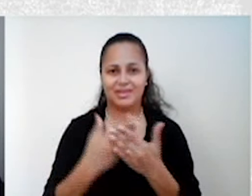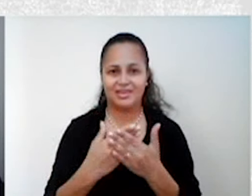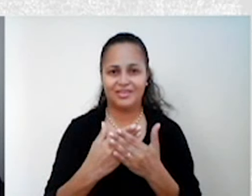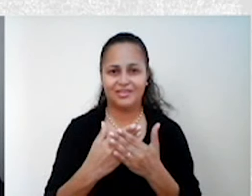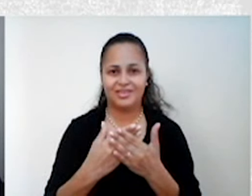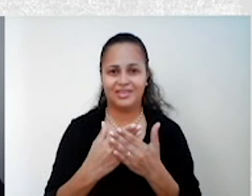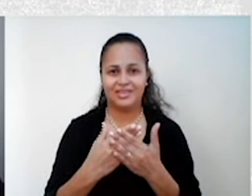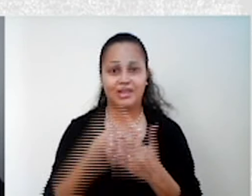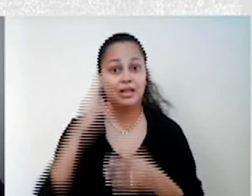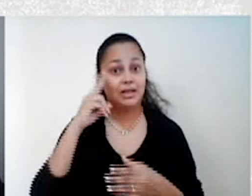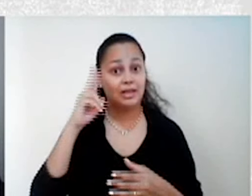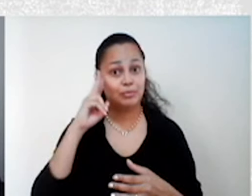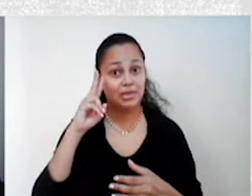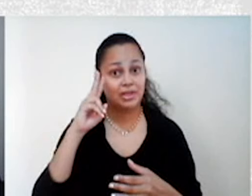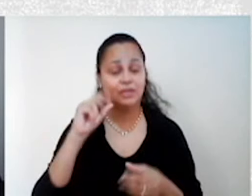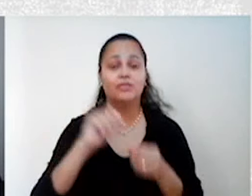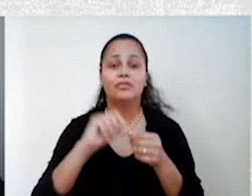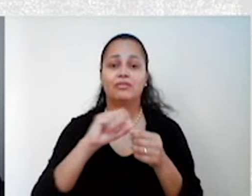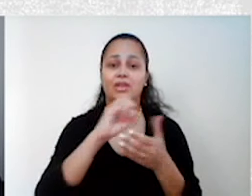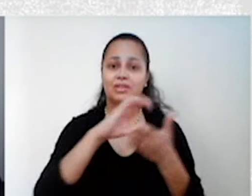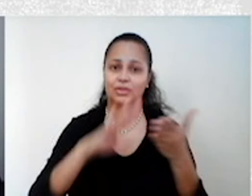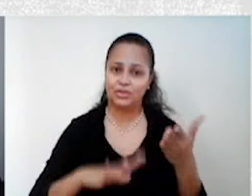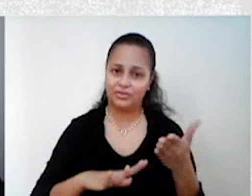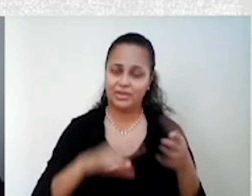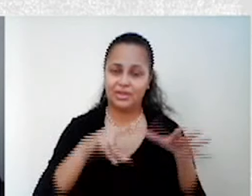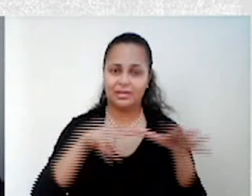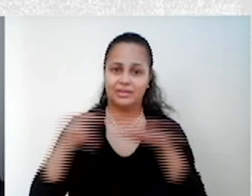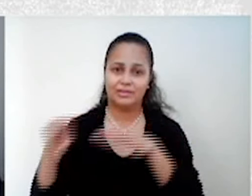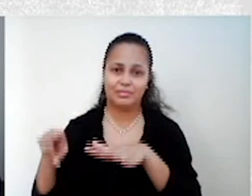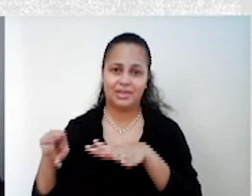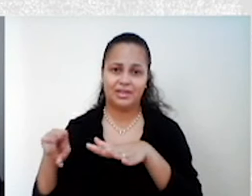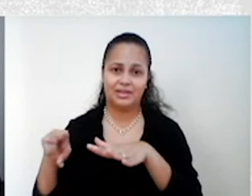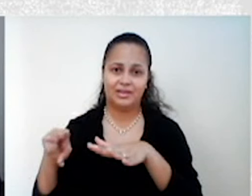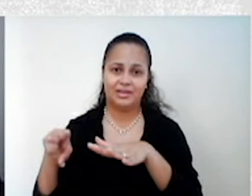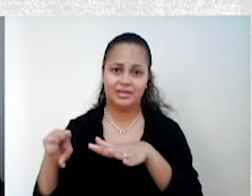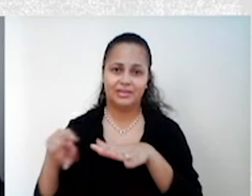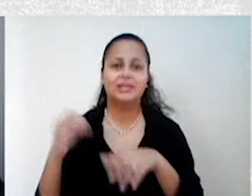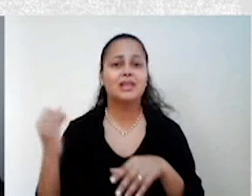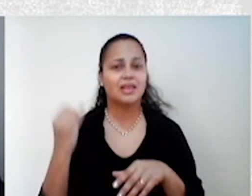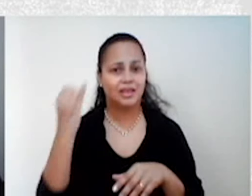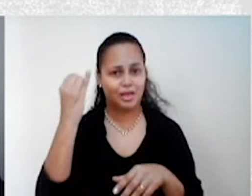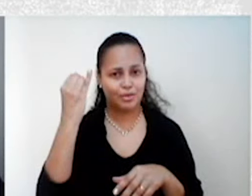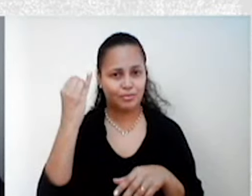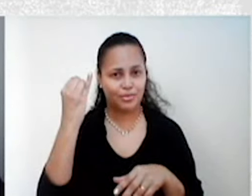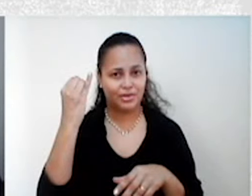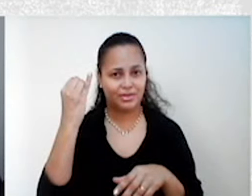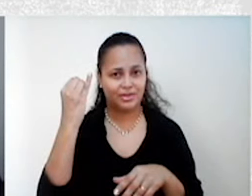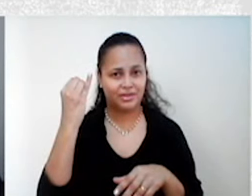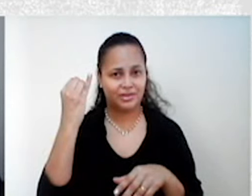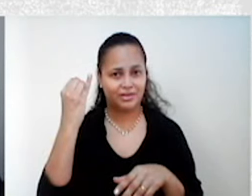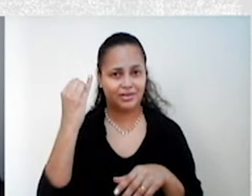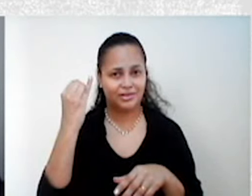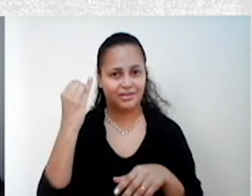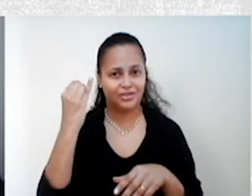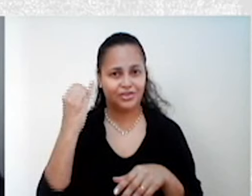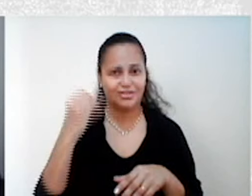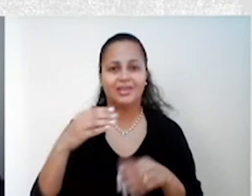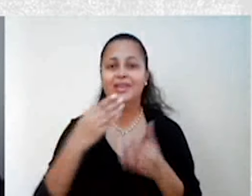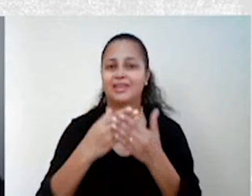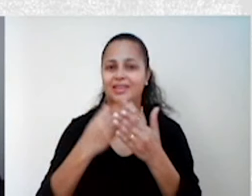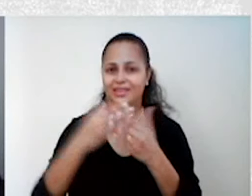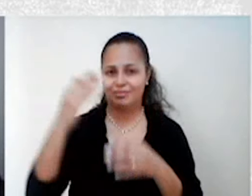próxima aula. Lembrando, façam as atividades semanais, será muito importante para quando retornarmos às aulas